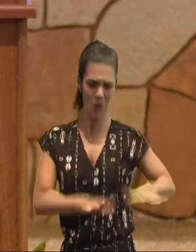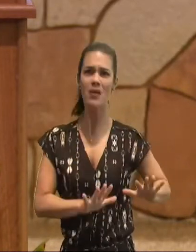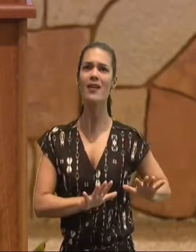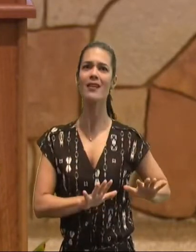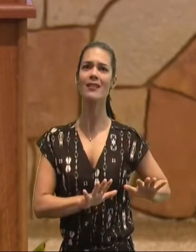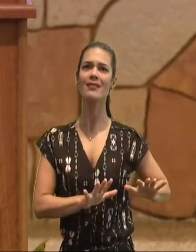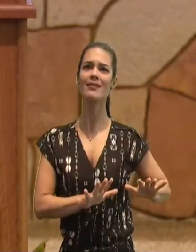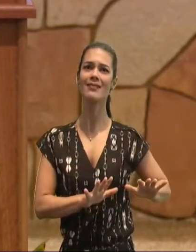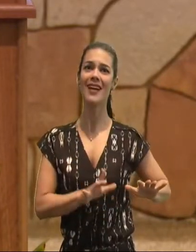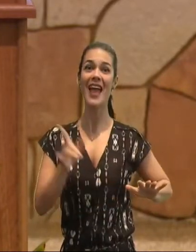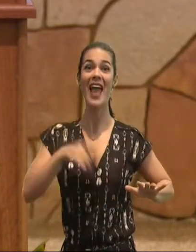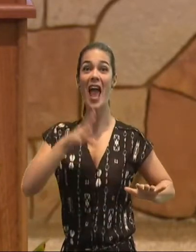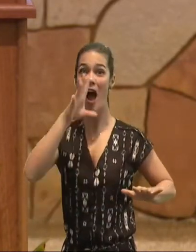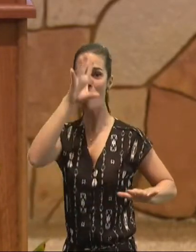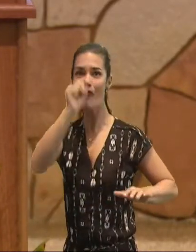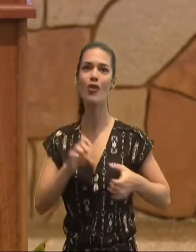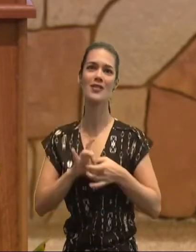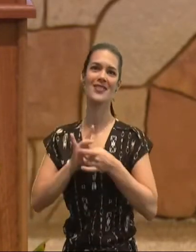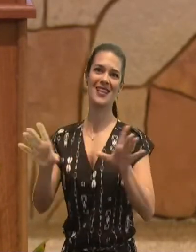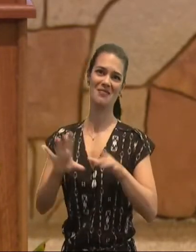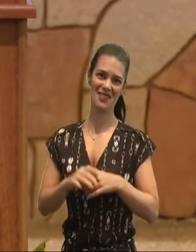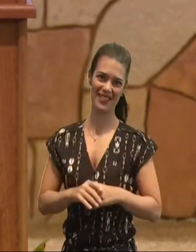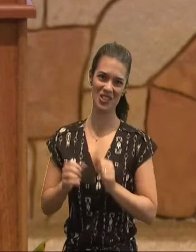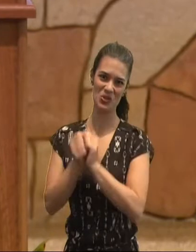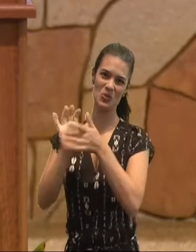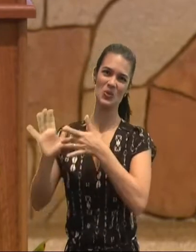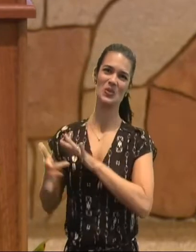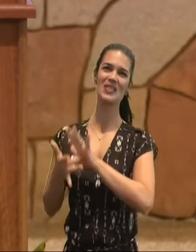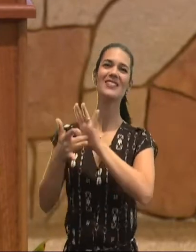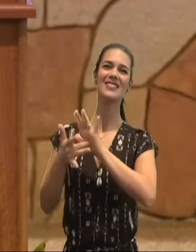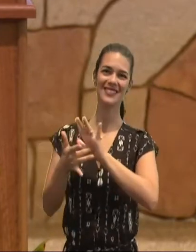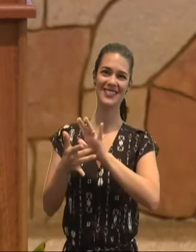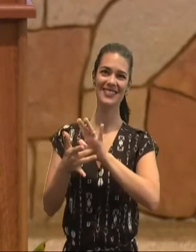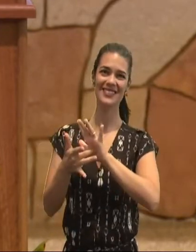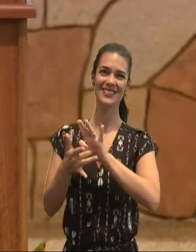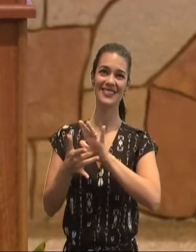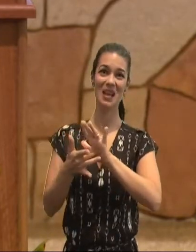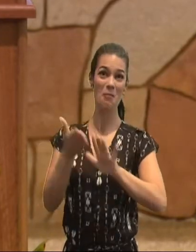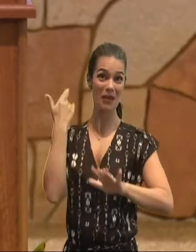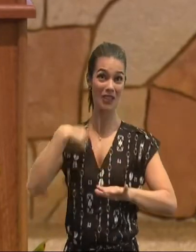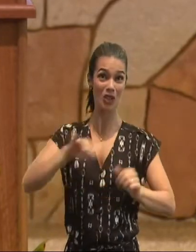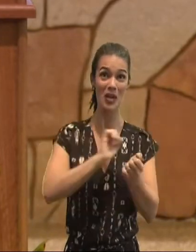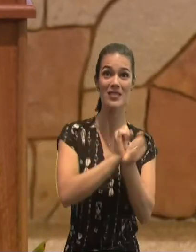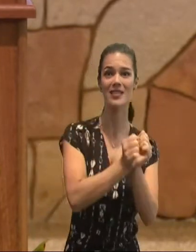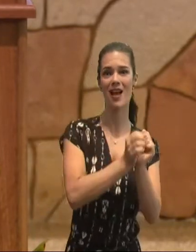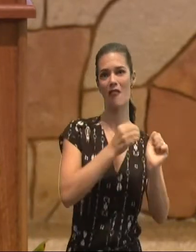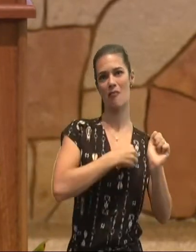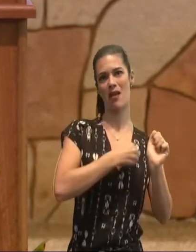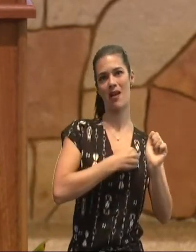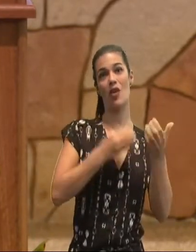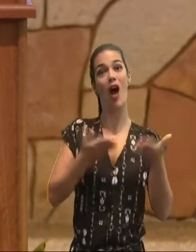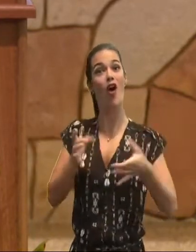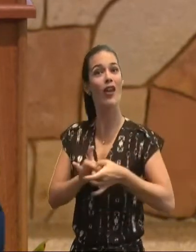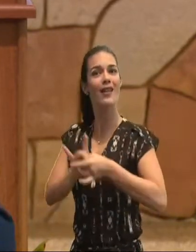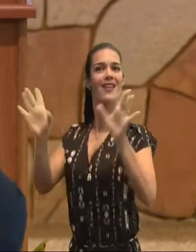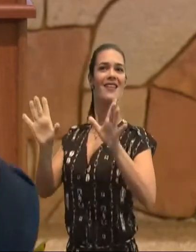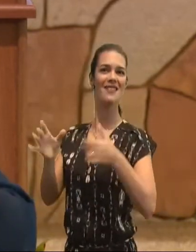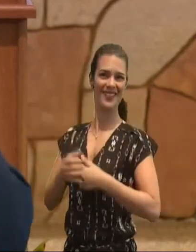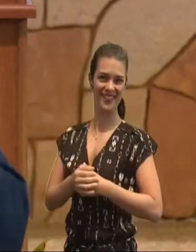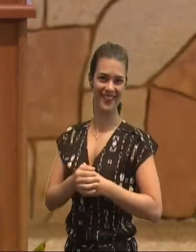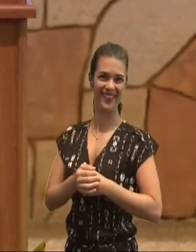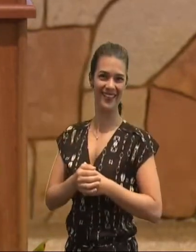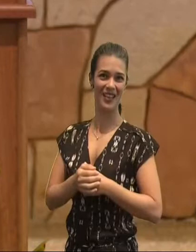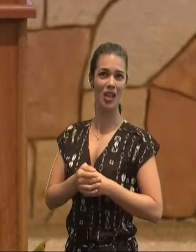essa é a força, da liberdade, que nós temos, em Deus, por meio, de Jesus, essa é a liberdade, que temos, nós podemos